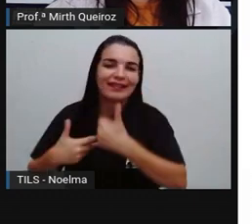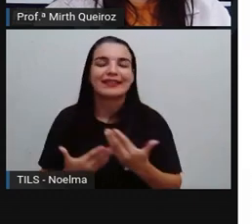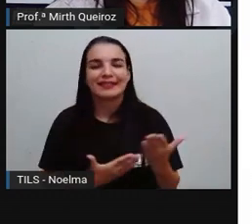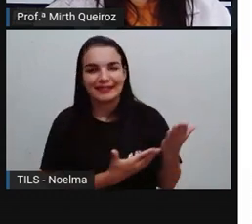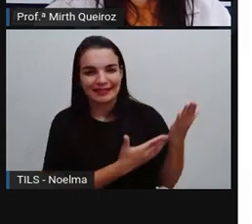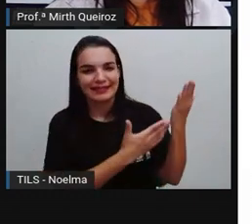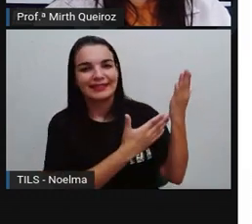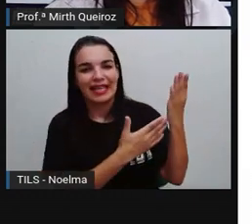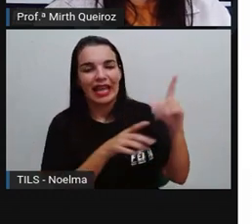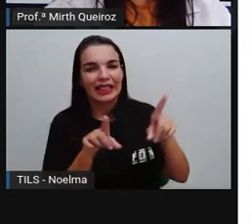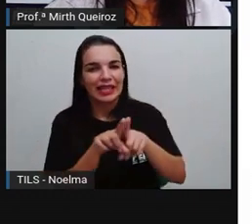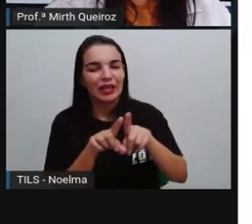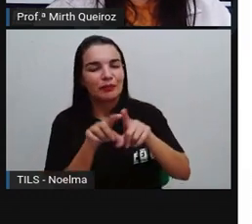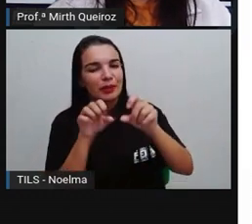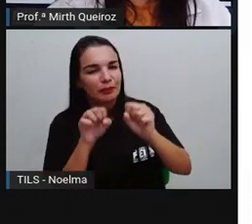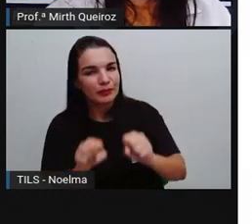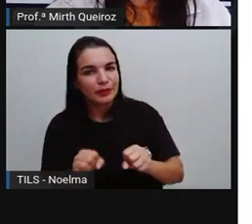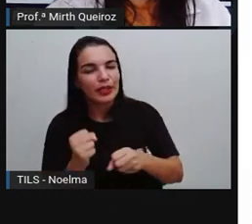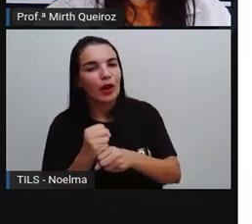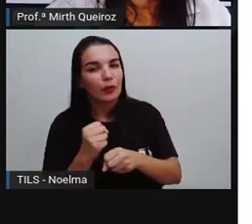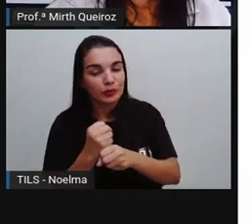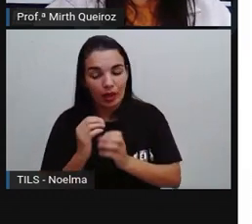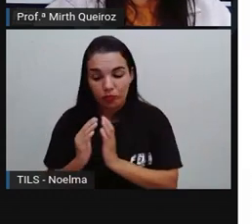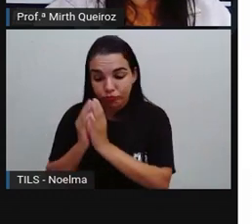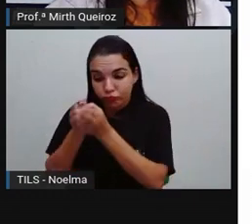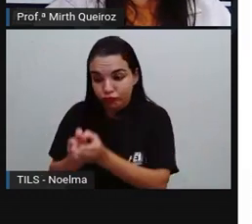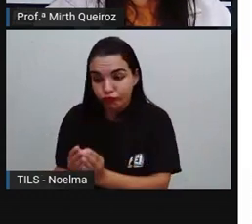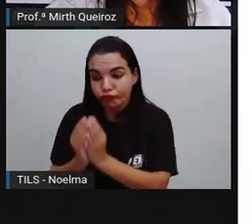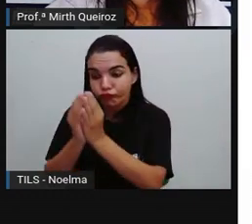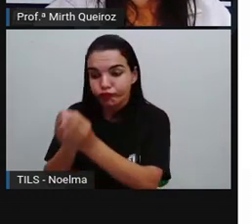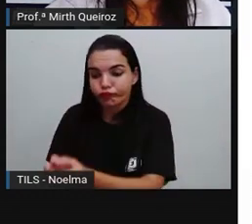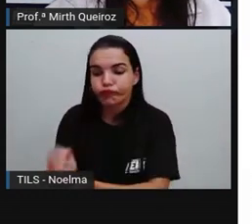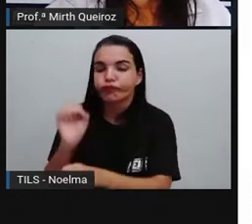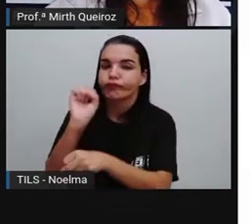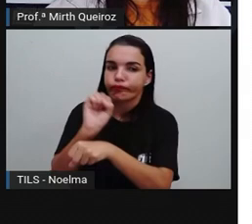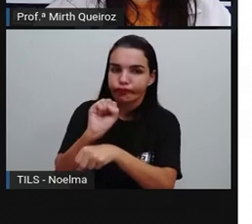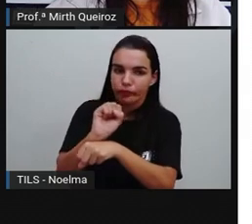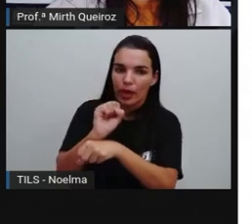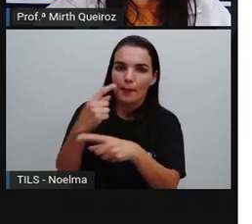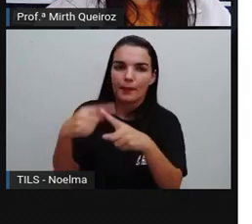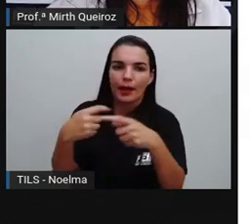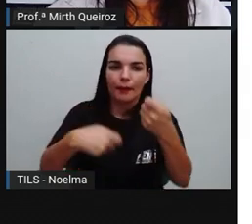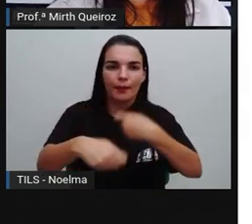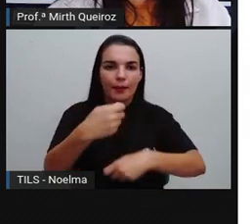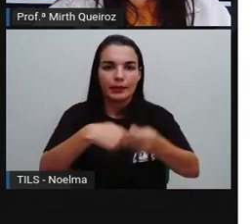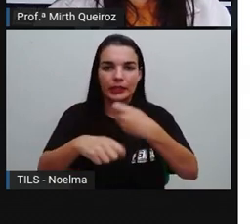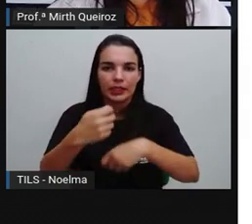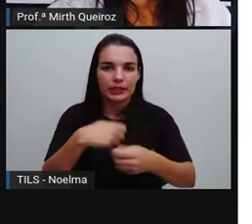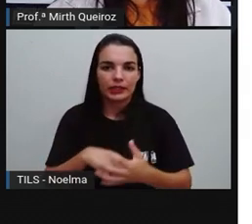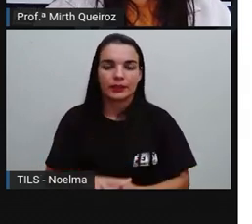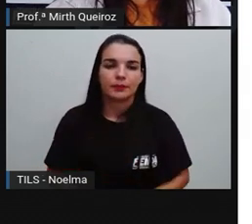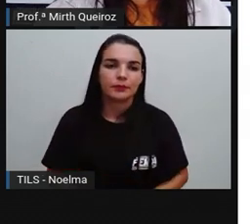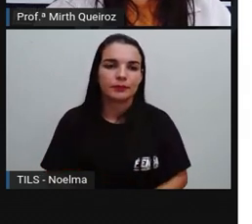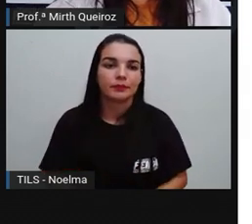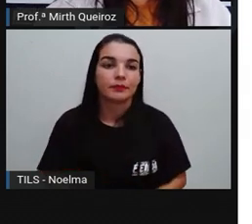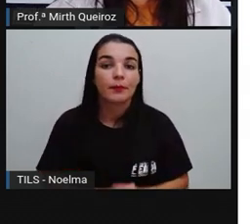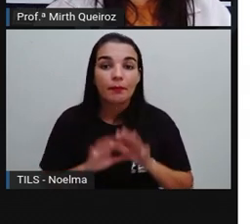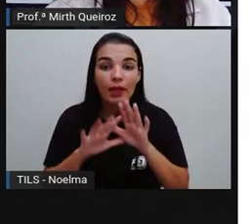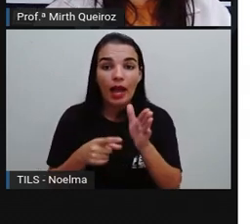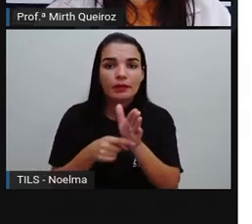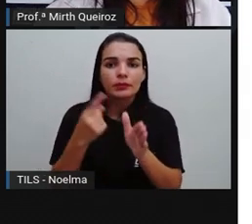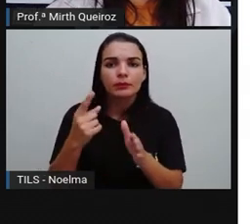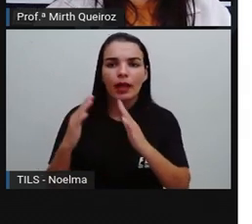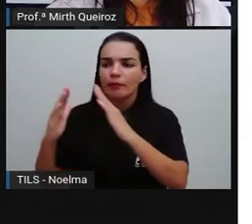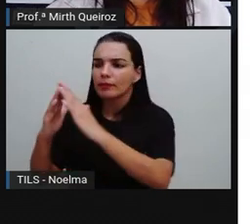ali poderiam ser construídos os portos para que houvesse a comercialização. As primeiras